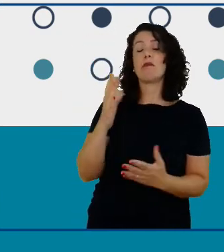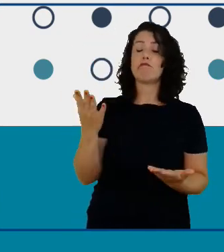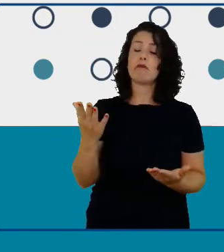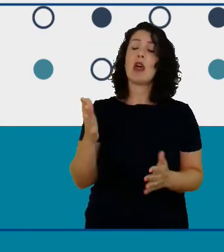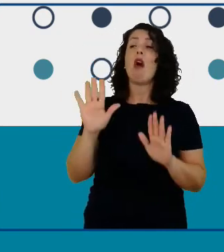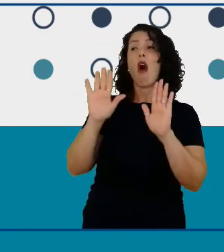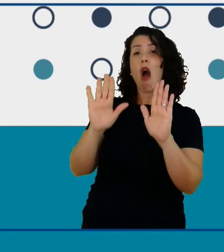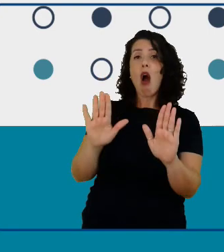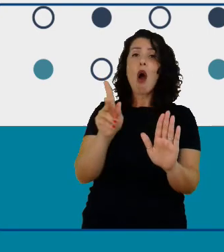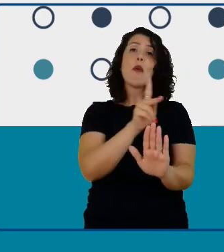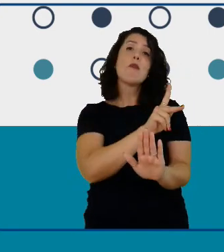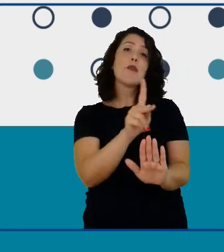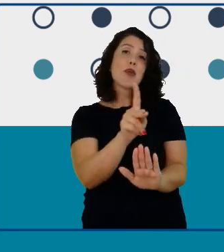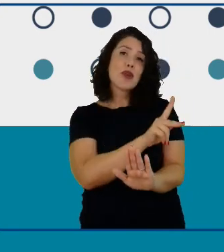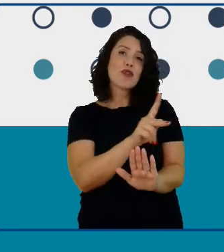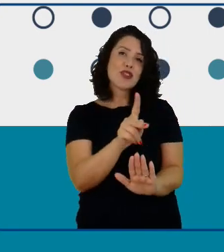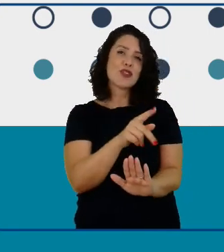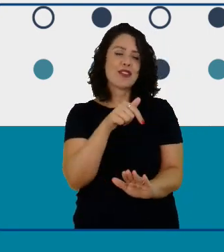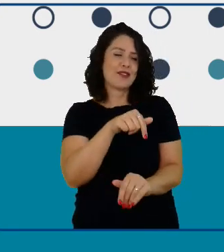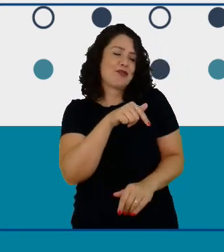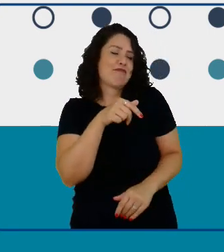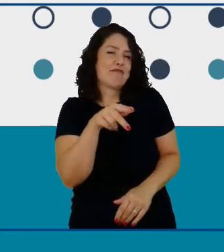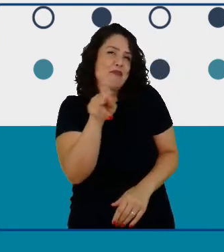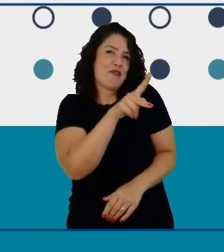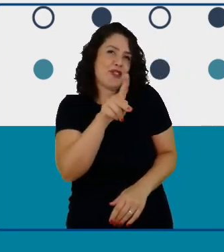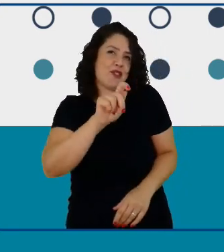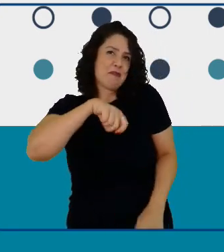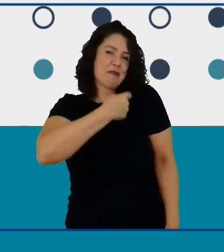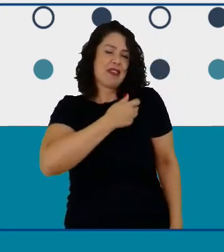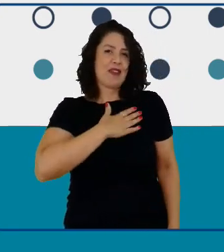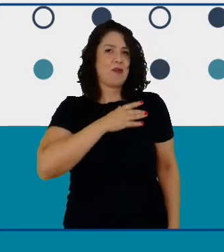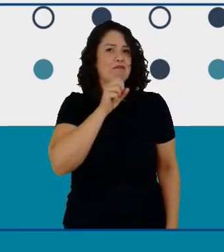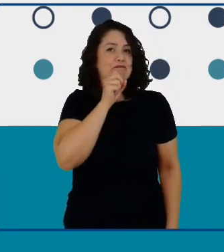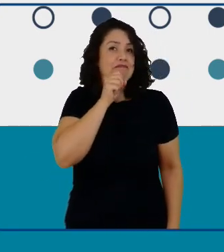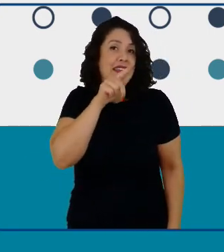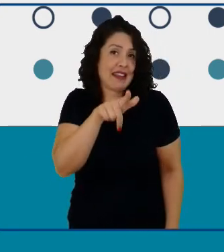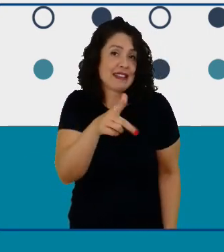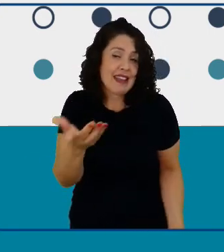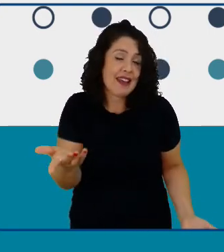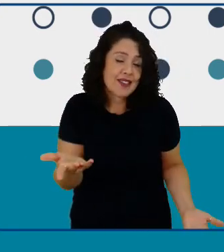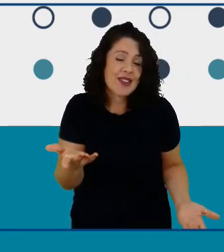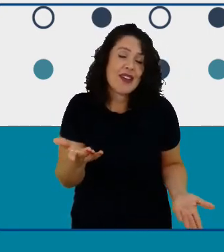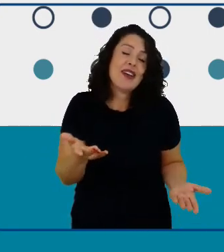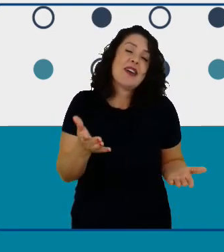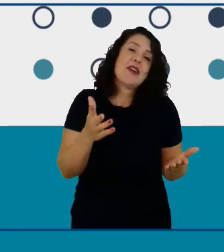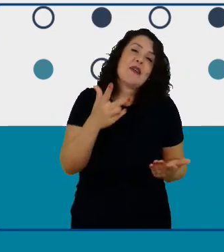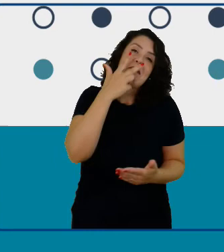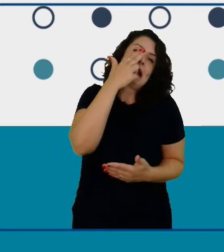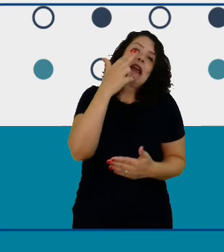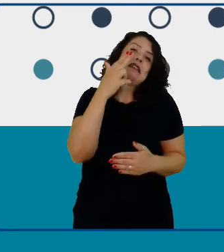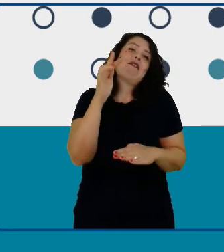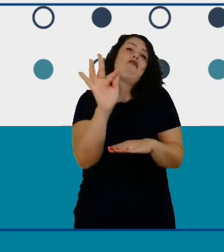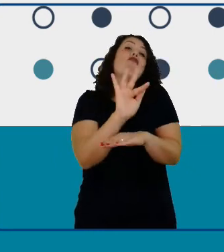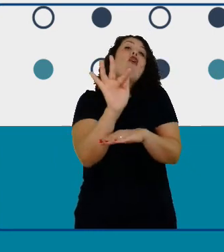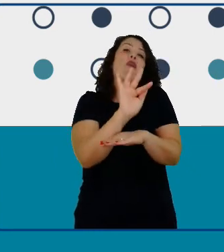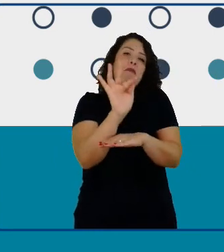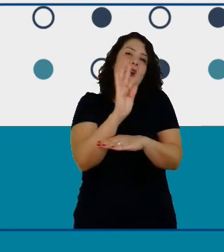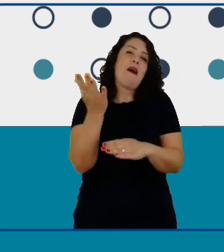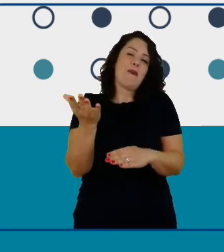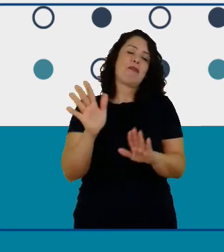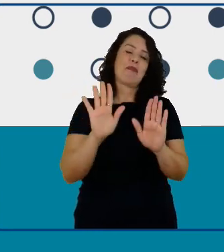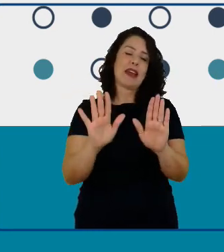eu acho muito engraçado a formalidade dos alunos mesmo nos clubes de ciências